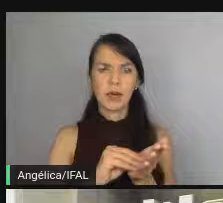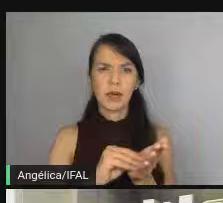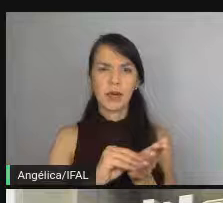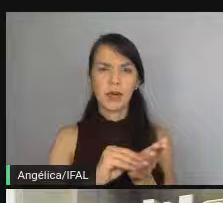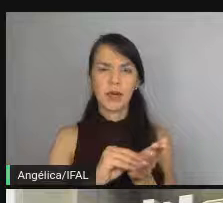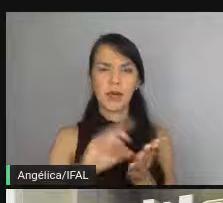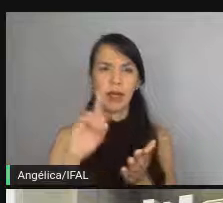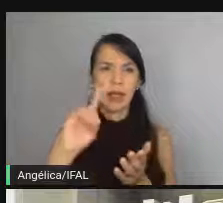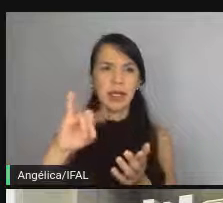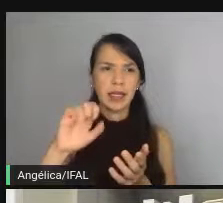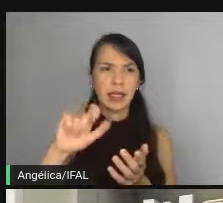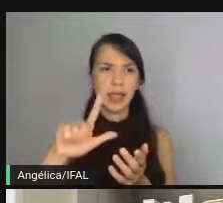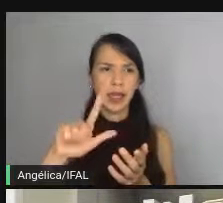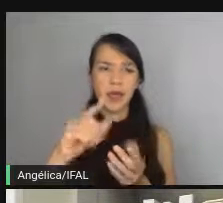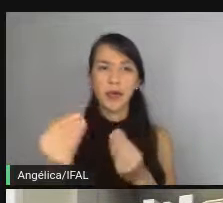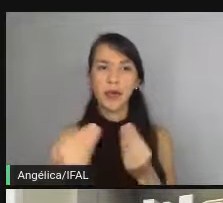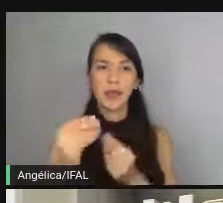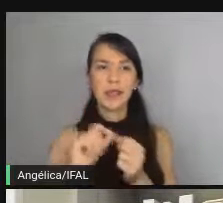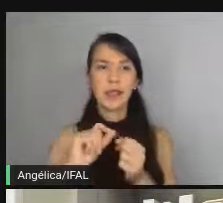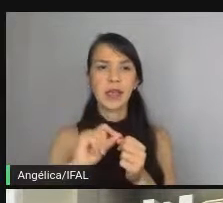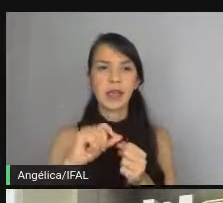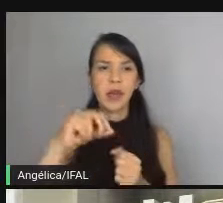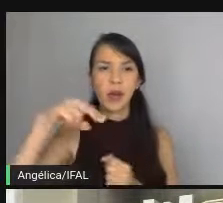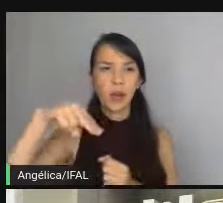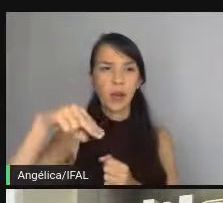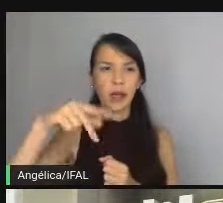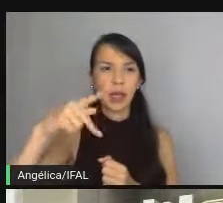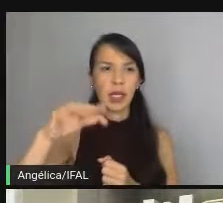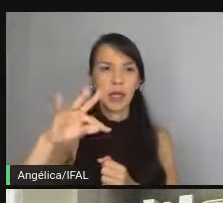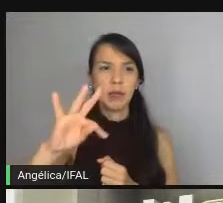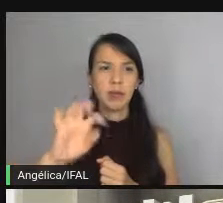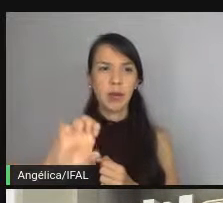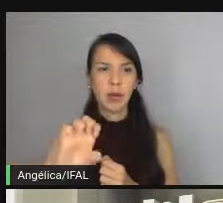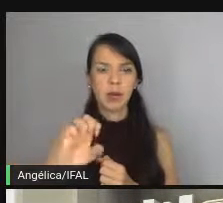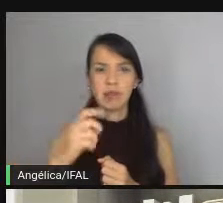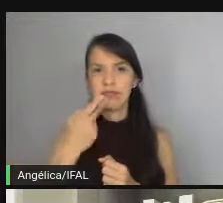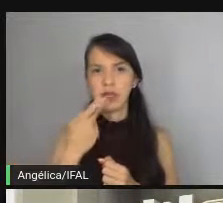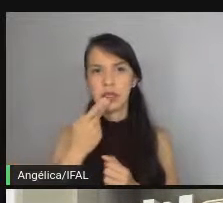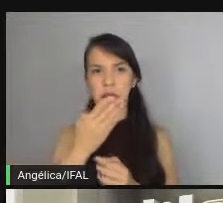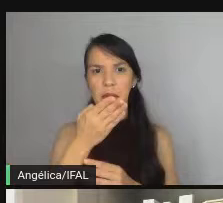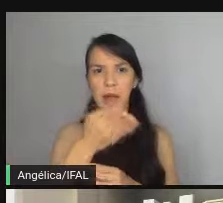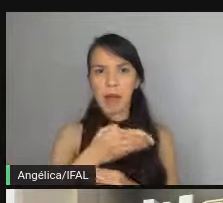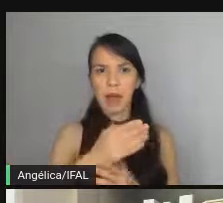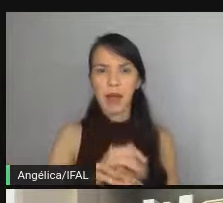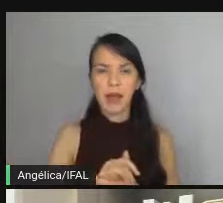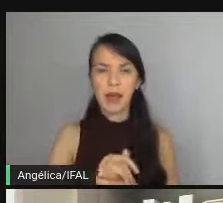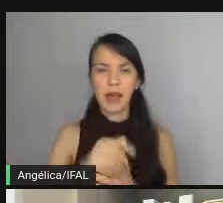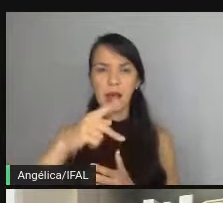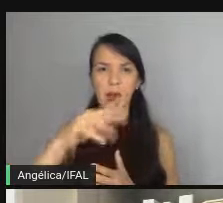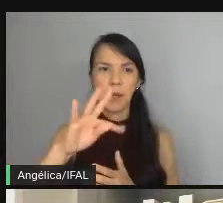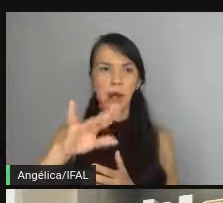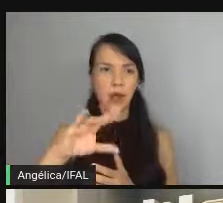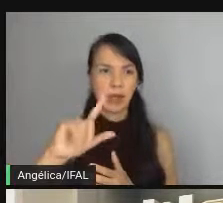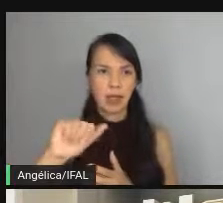Farme, foi, como é que seria o endpoint, né? Talvez seria barra potência,